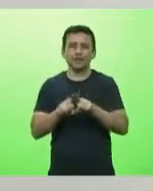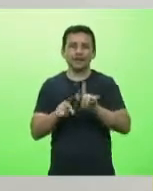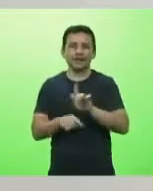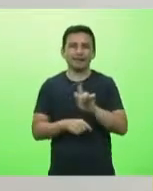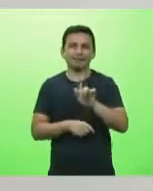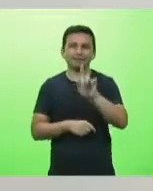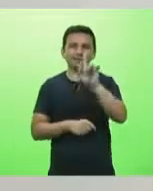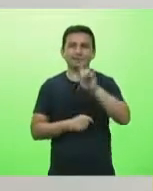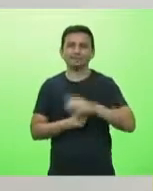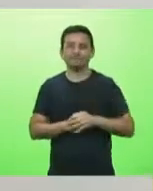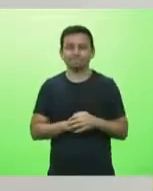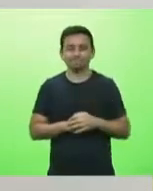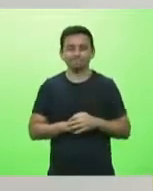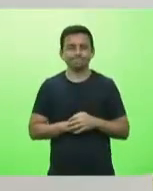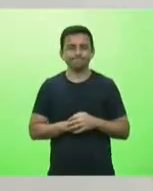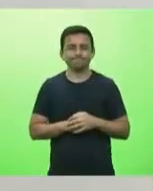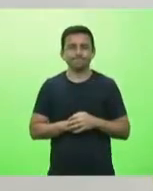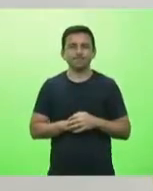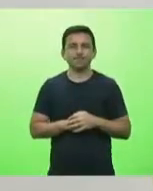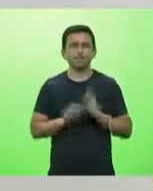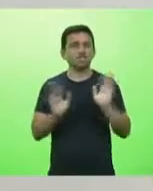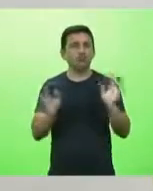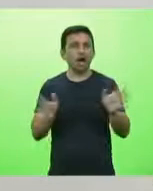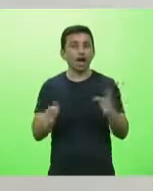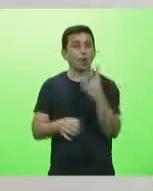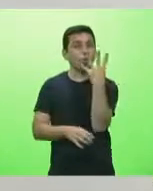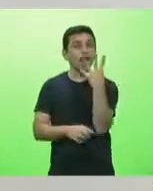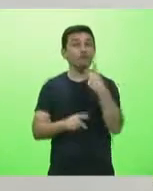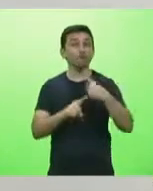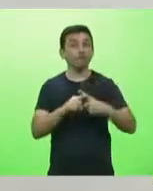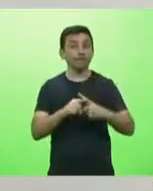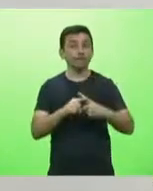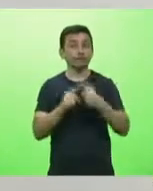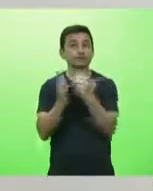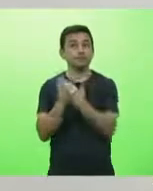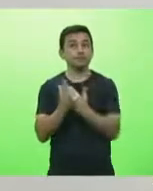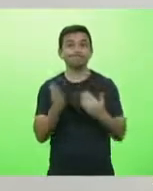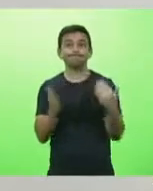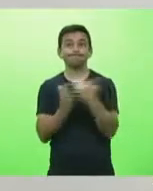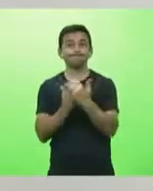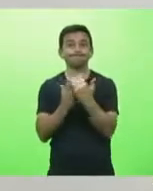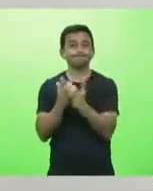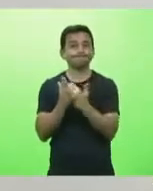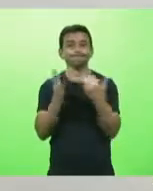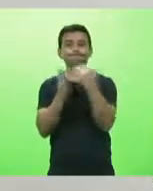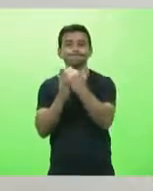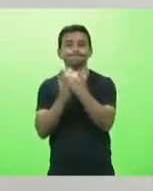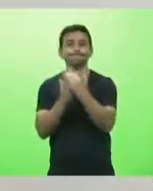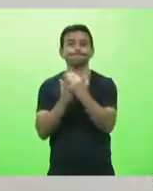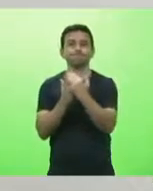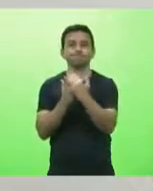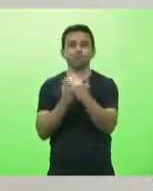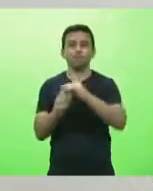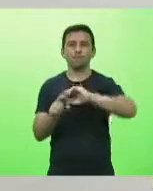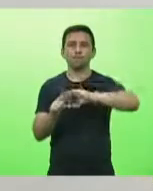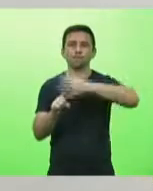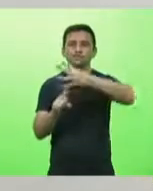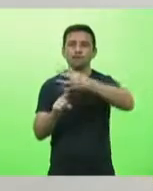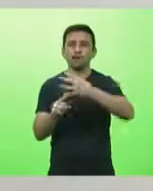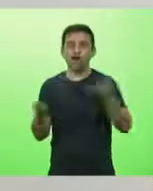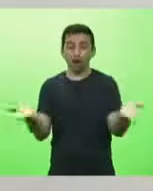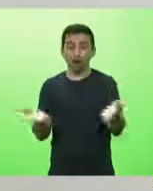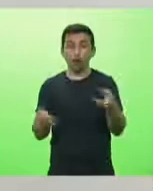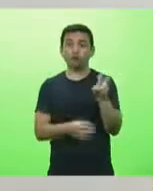nós tivemos quatro aumentos já, neste ano. Quatro aumentos. Agora, o quinto